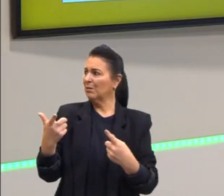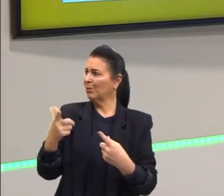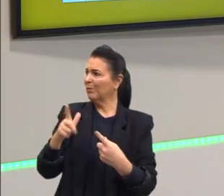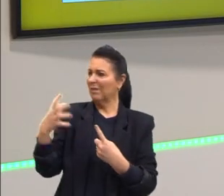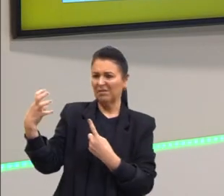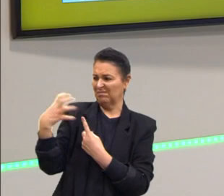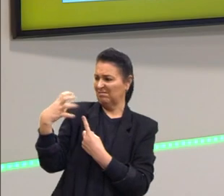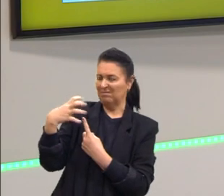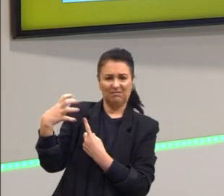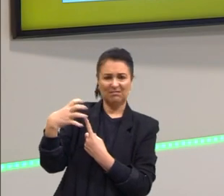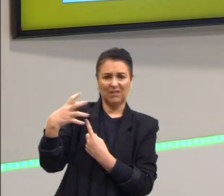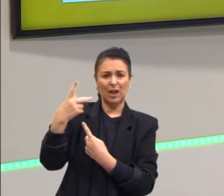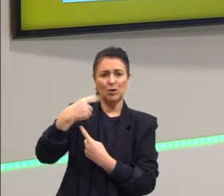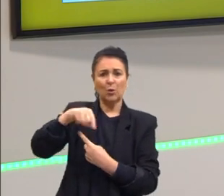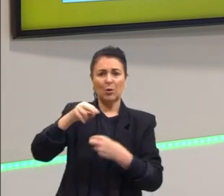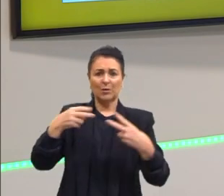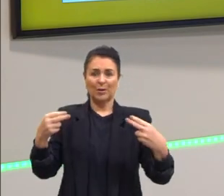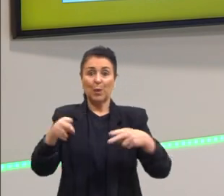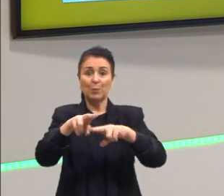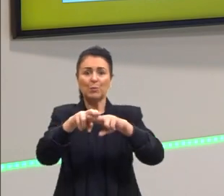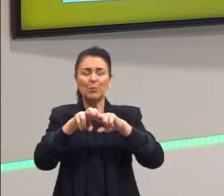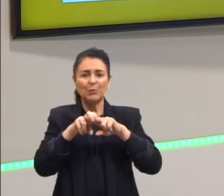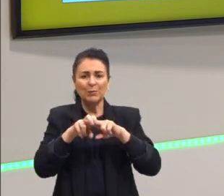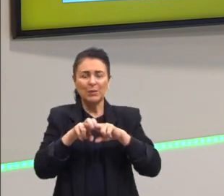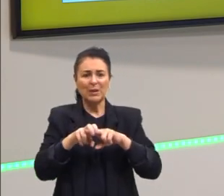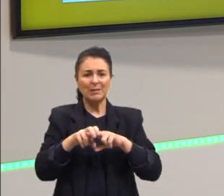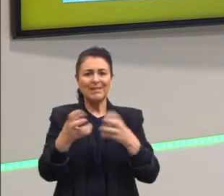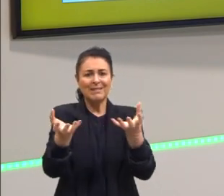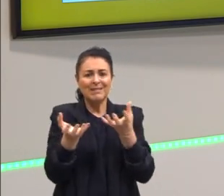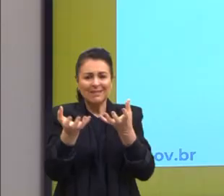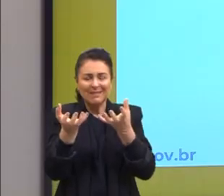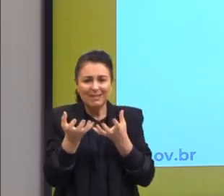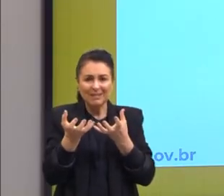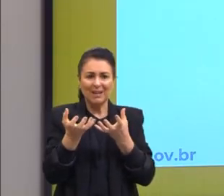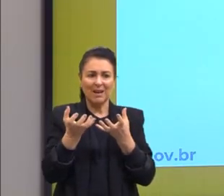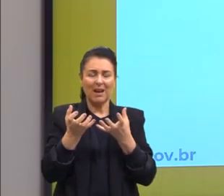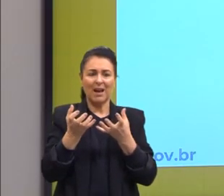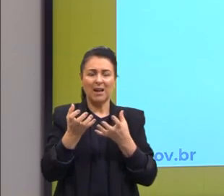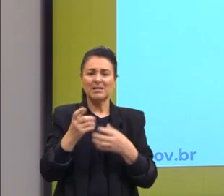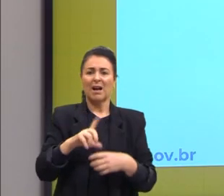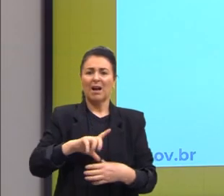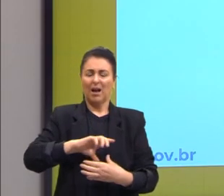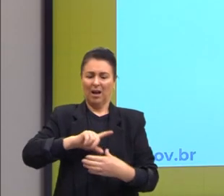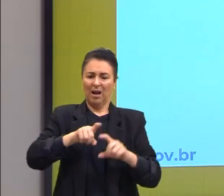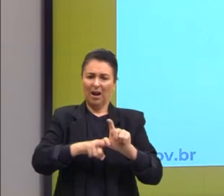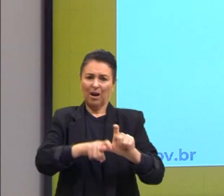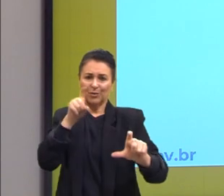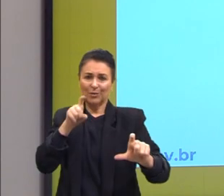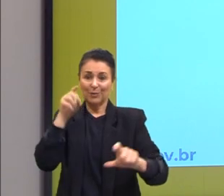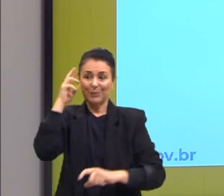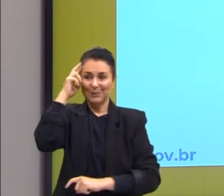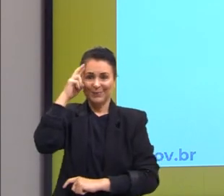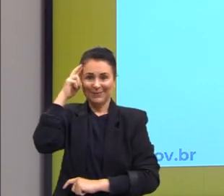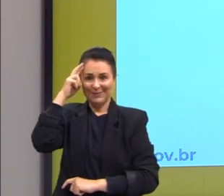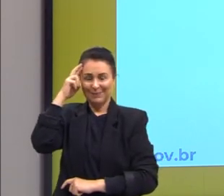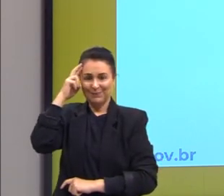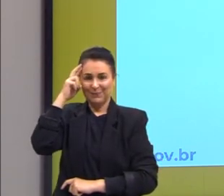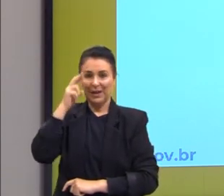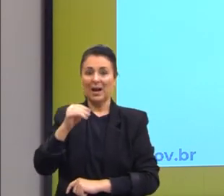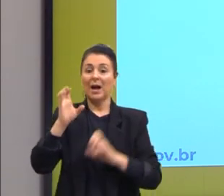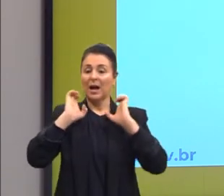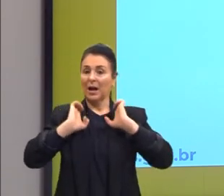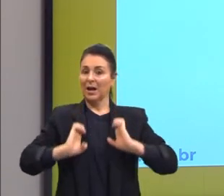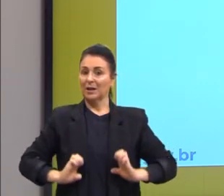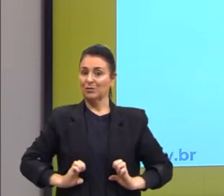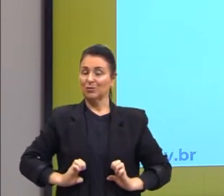nas decisões. Por isso, essa determinação categórica do Kant, essa autonomia da razão. A ética kantiana é o